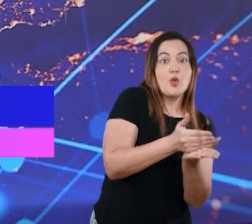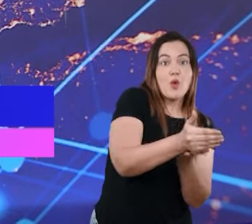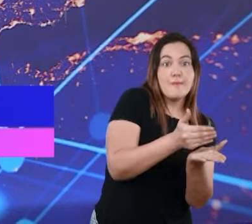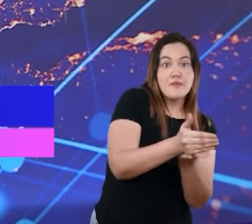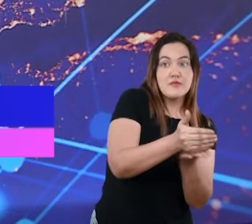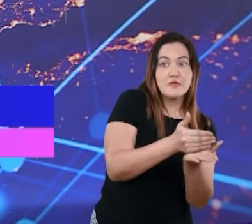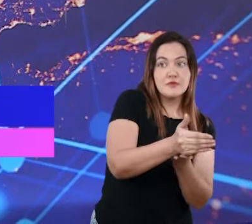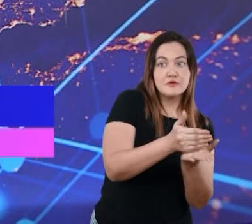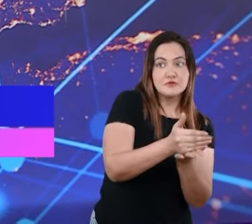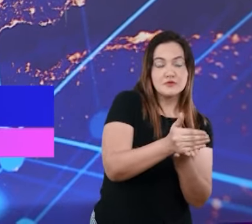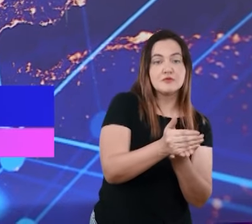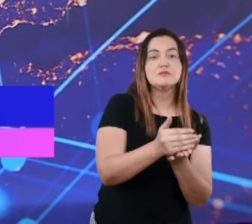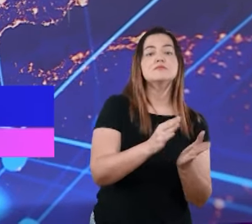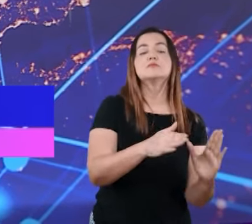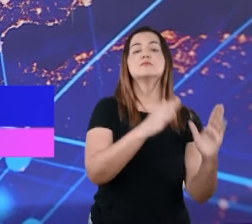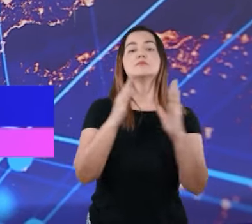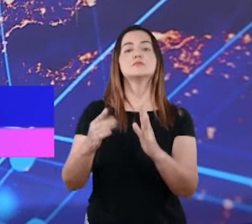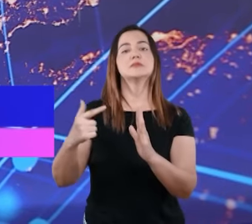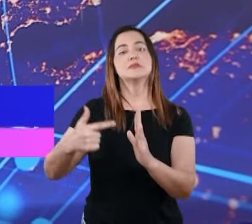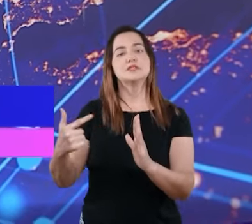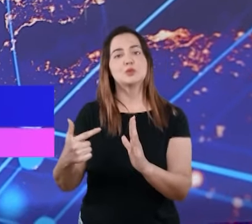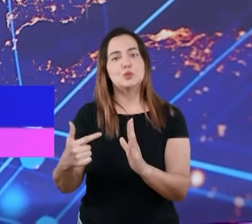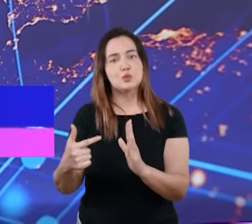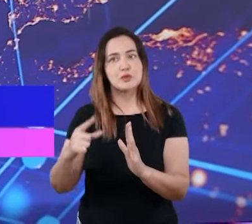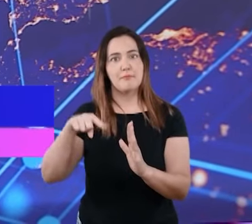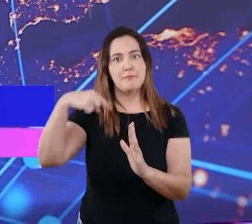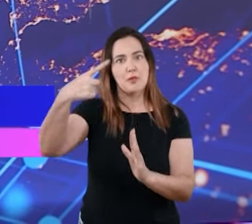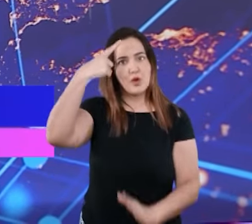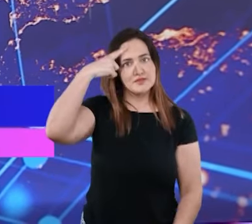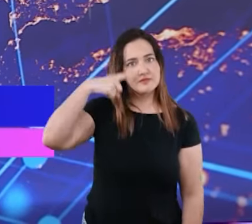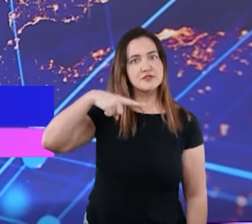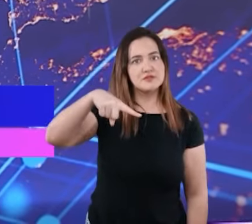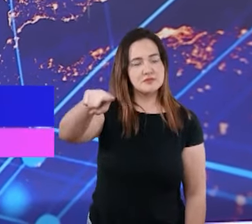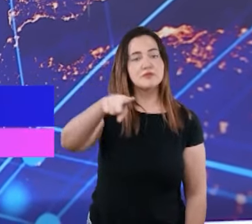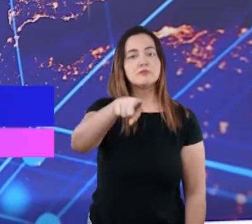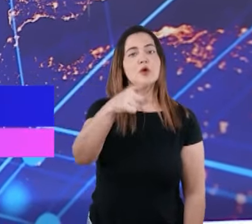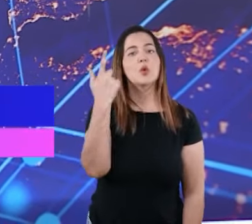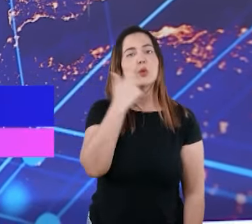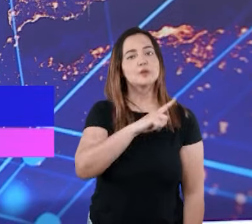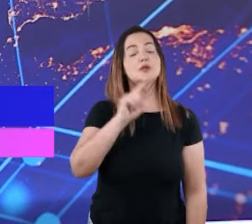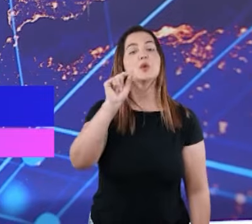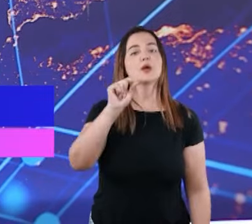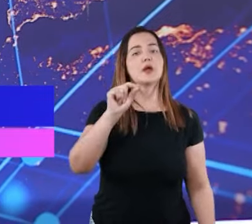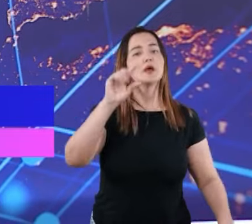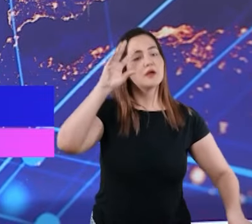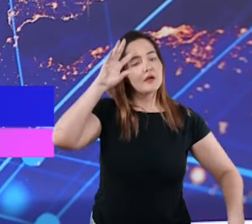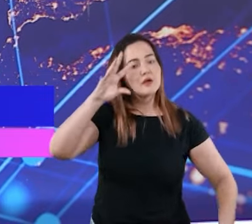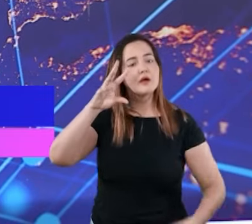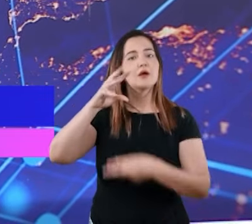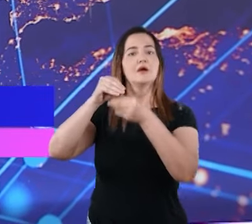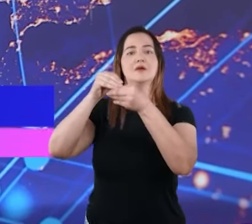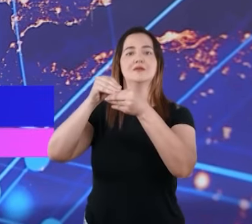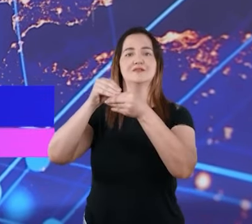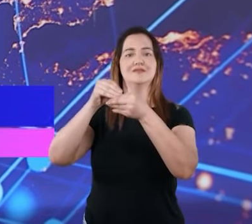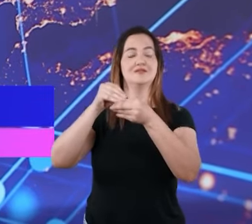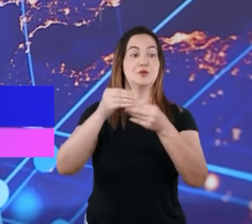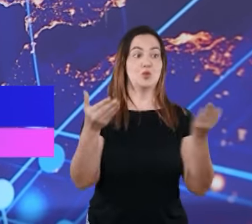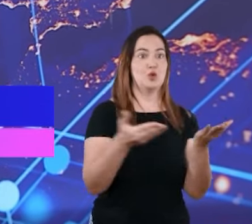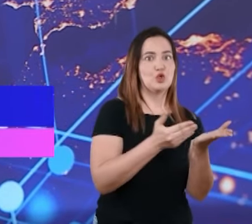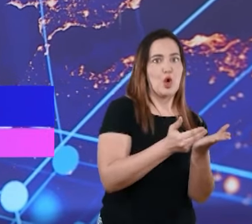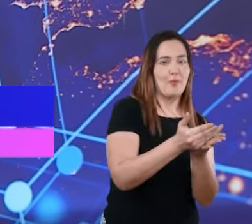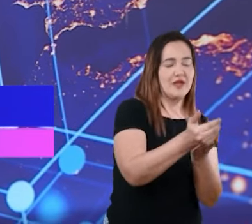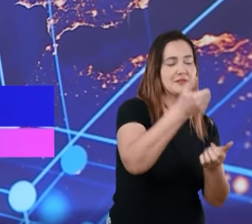teologia do inferno. Então, esta é a primeira parte, e na semana que vem, no próximo programa, você precisa complementar,